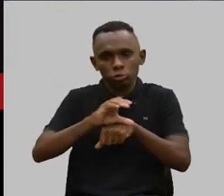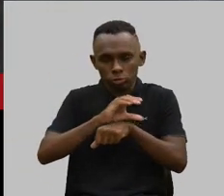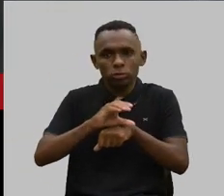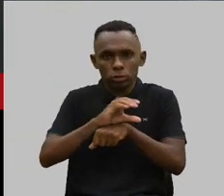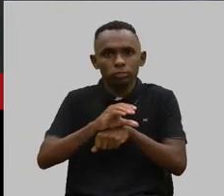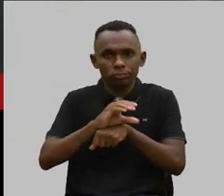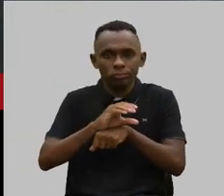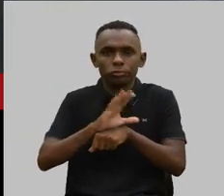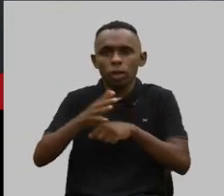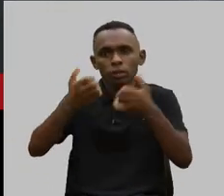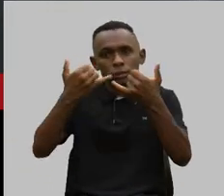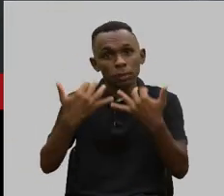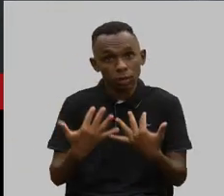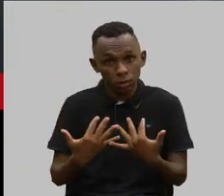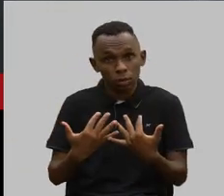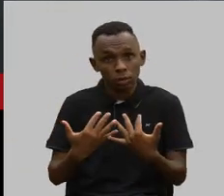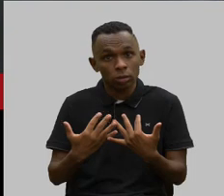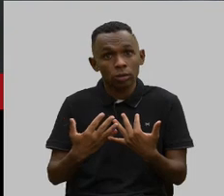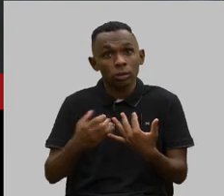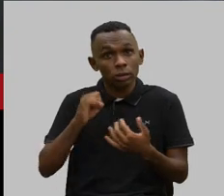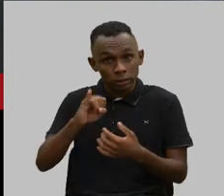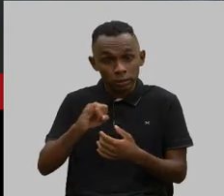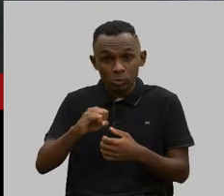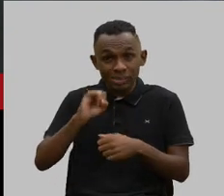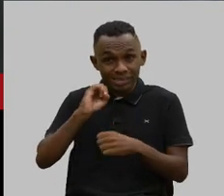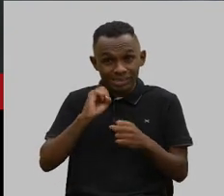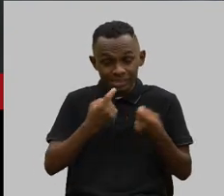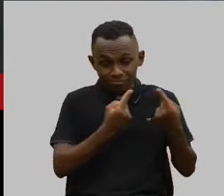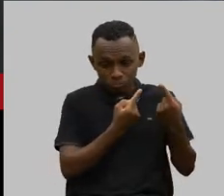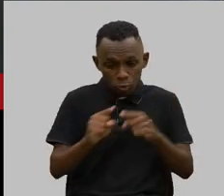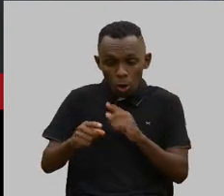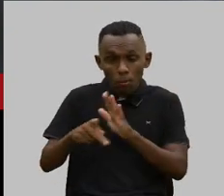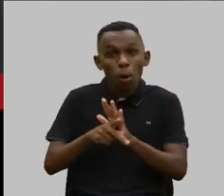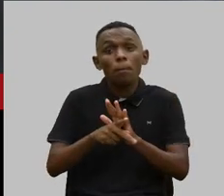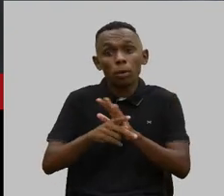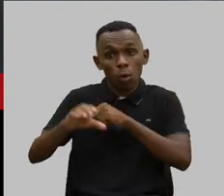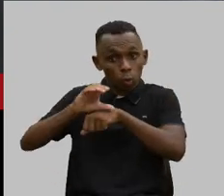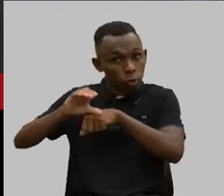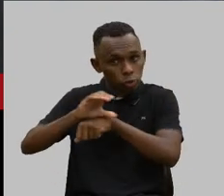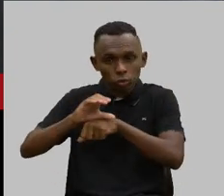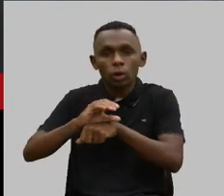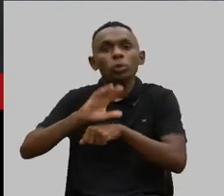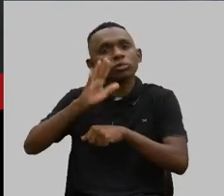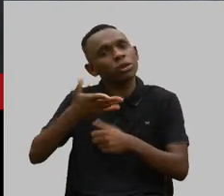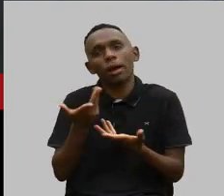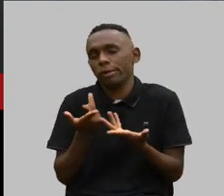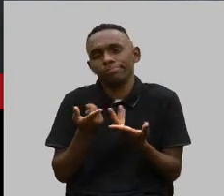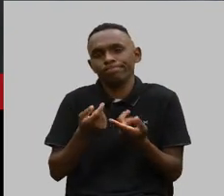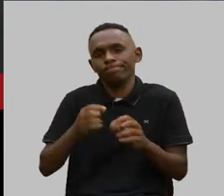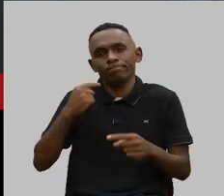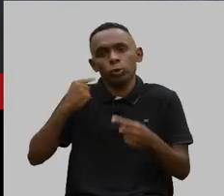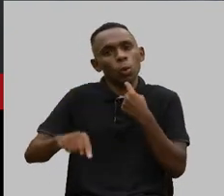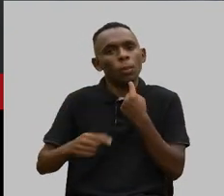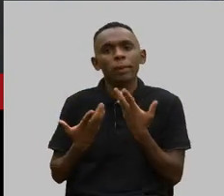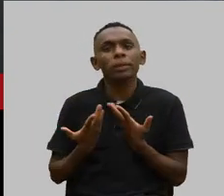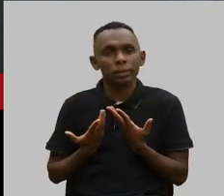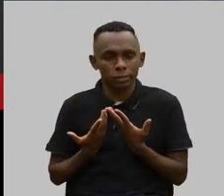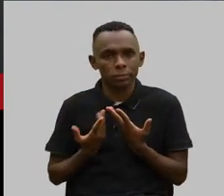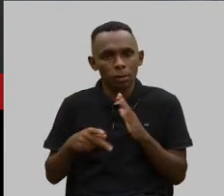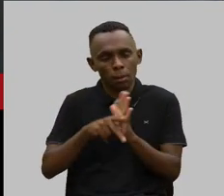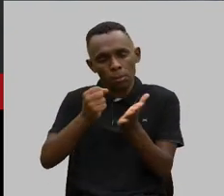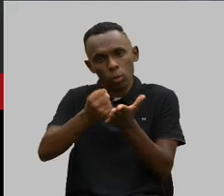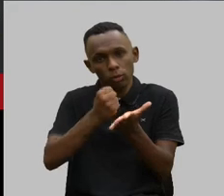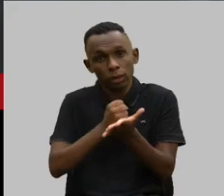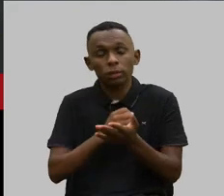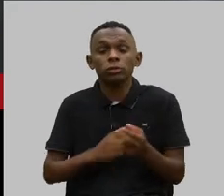falei da Constituição aqui. Então, o for ofensivo, aquilo que a Constituição já diz, já ofende o sistema jurídico a que esse contrato pertence.